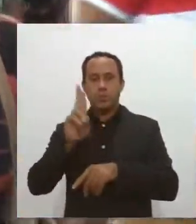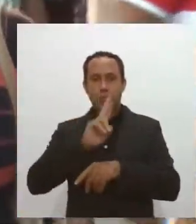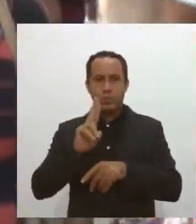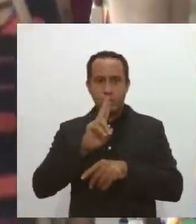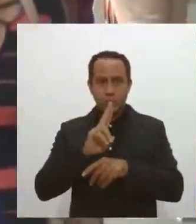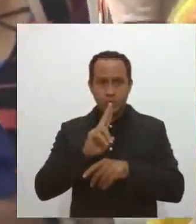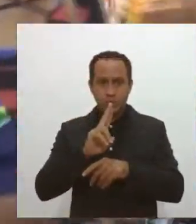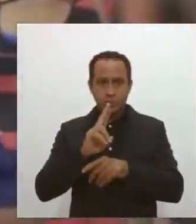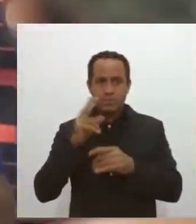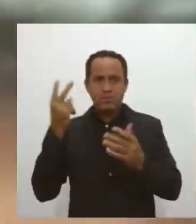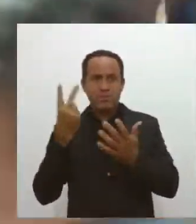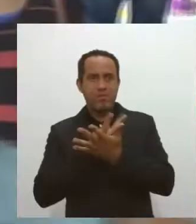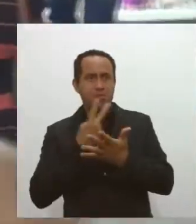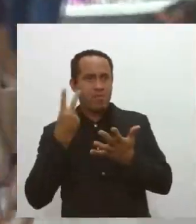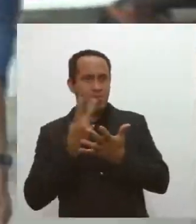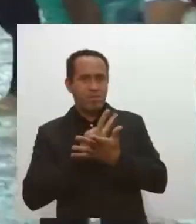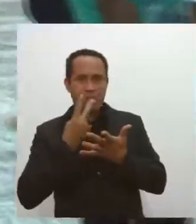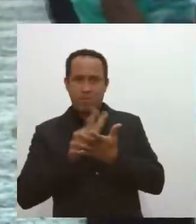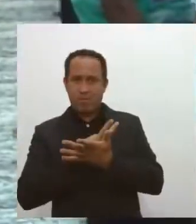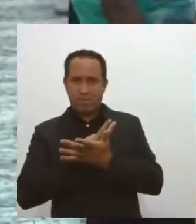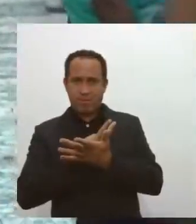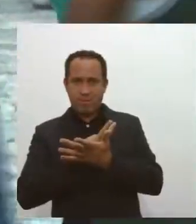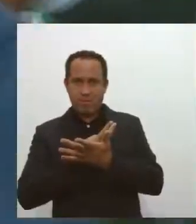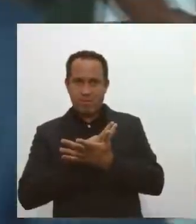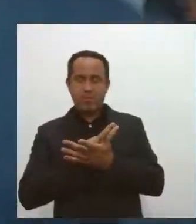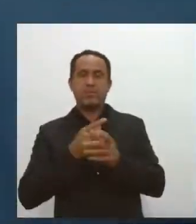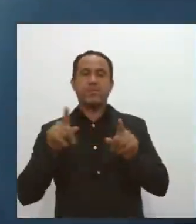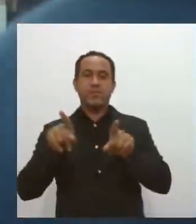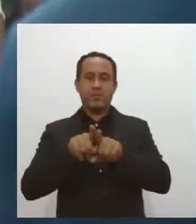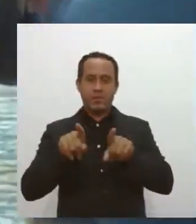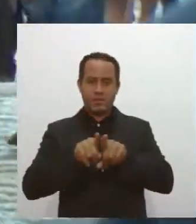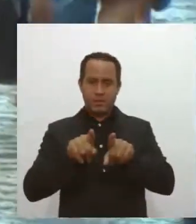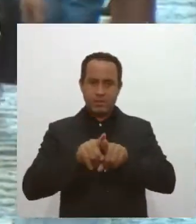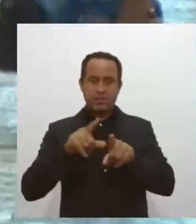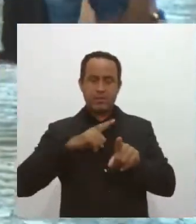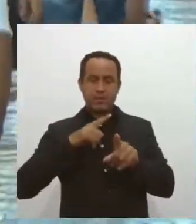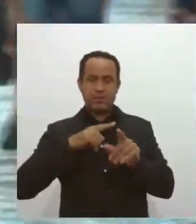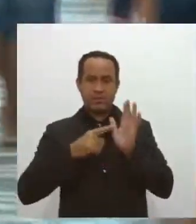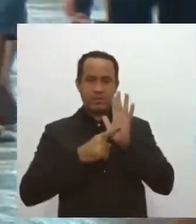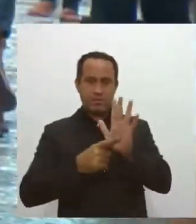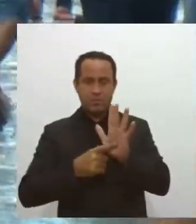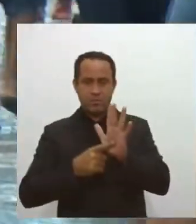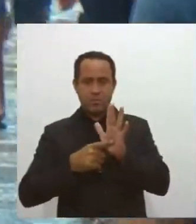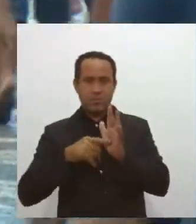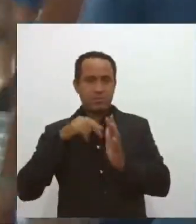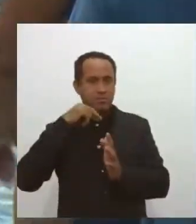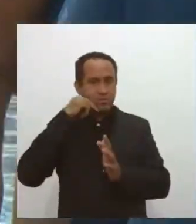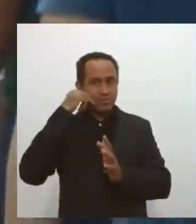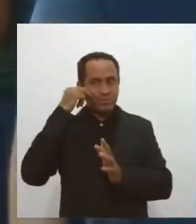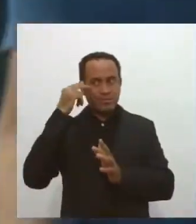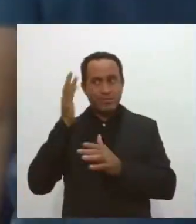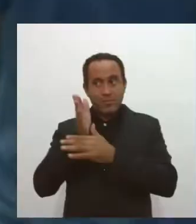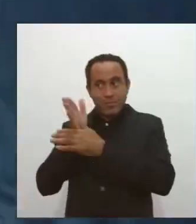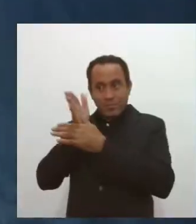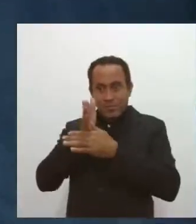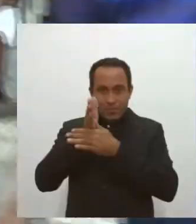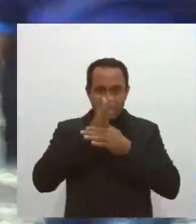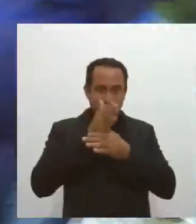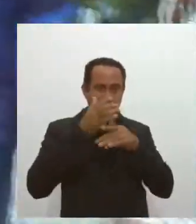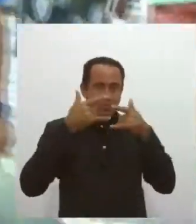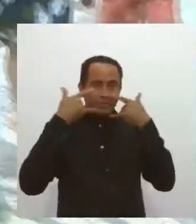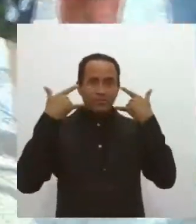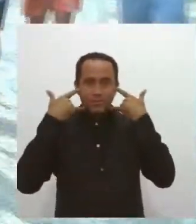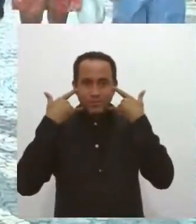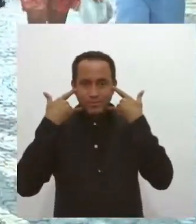fazem de forma incorreta. Há também aquelas que se mostram constrangidas ao serem filmadas sem a máscara